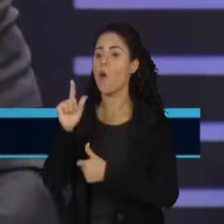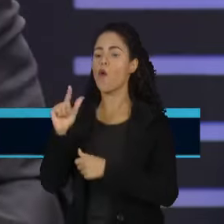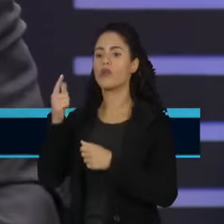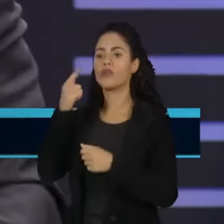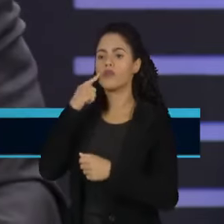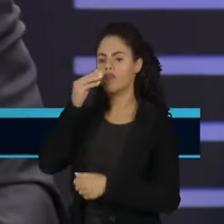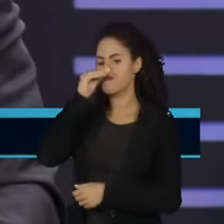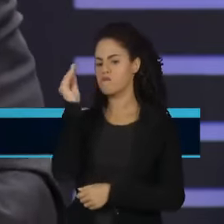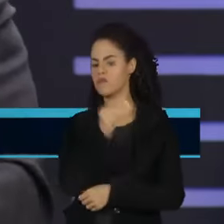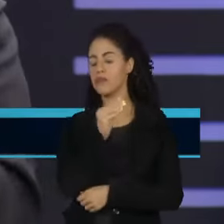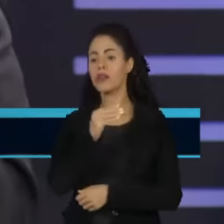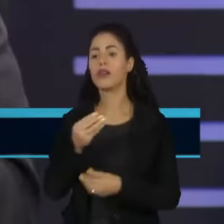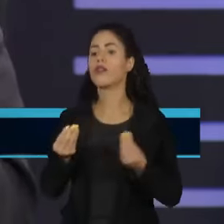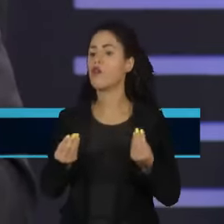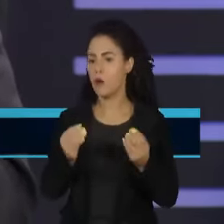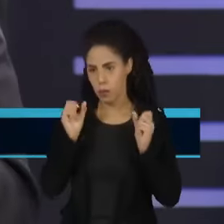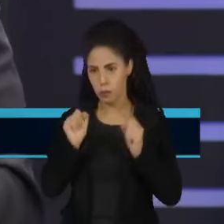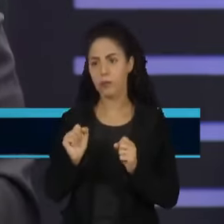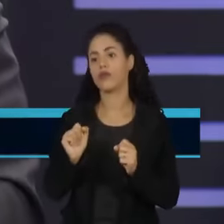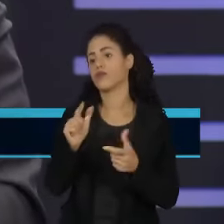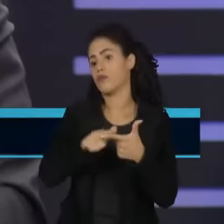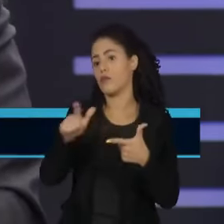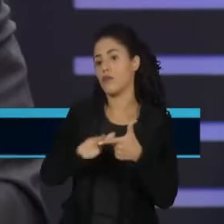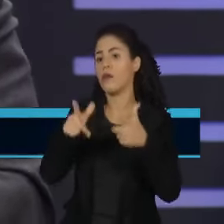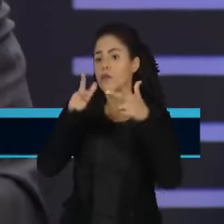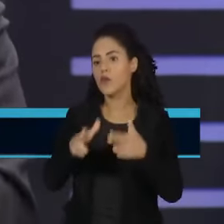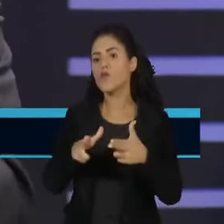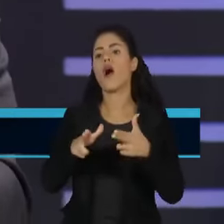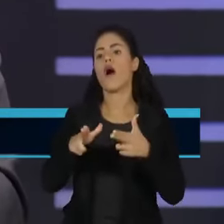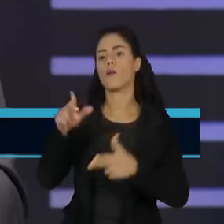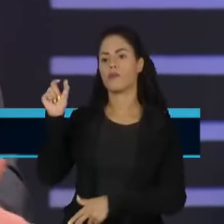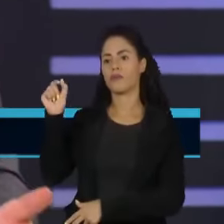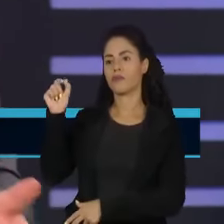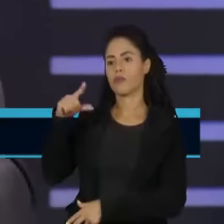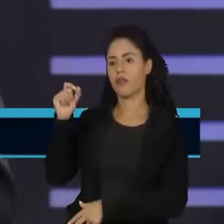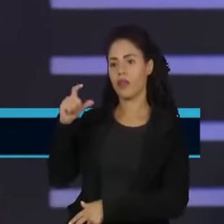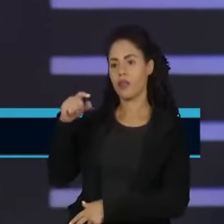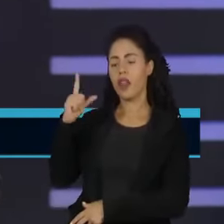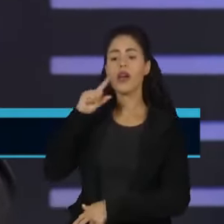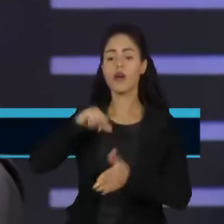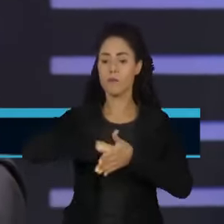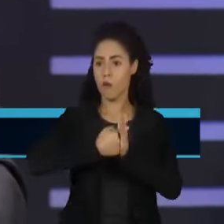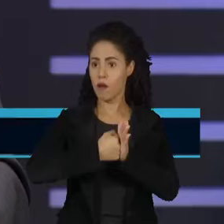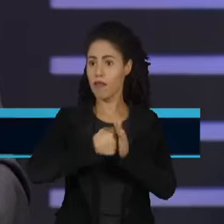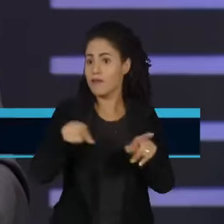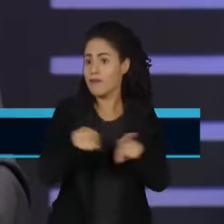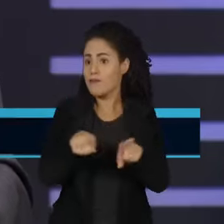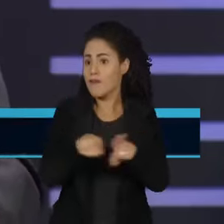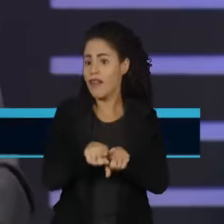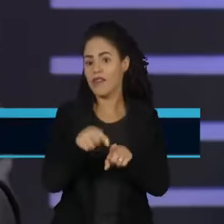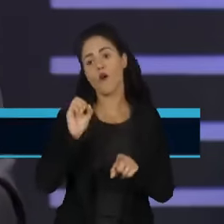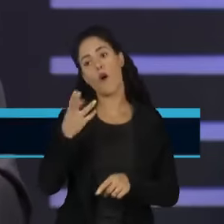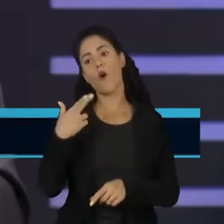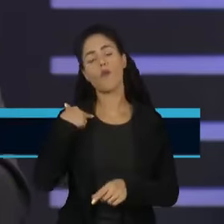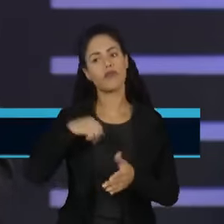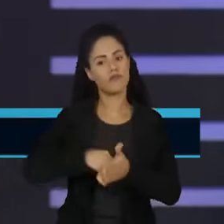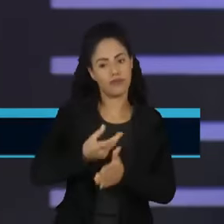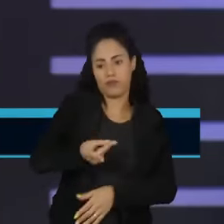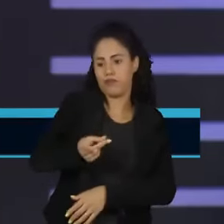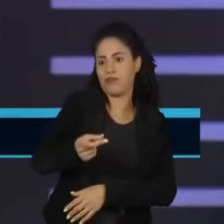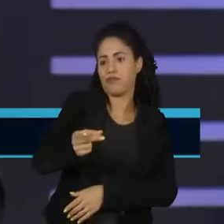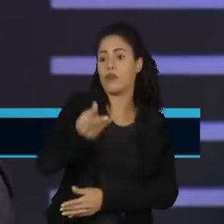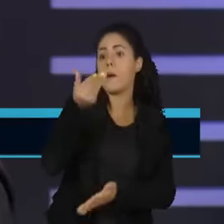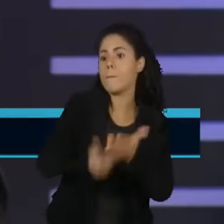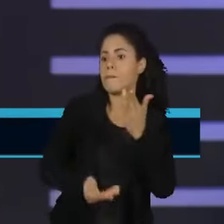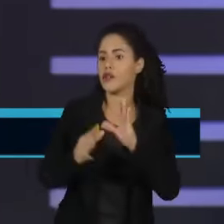e ignorar em solenemente, pode acontecer com o Twitter, o aconteceu com o Telegram, de ser bloqueado alguns dias ou ser bloqueado em definitivo. Perdem o quê?